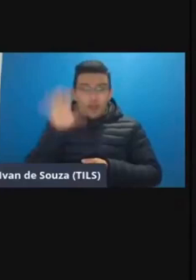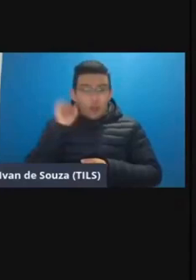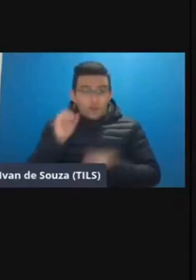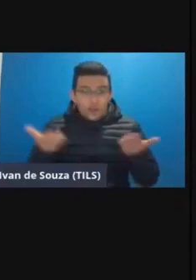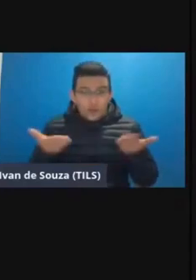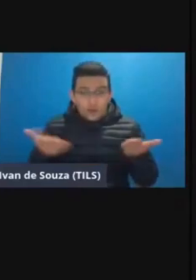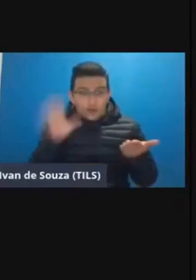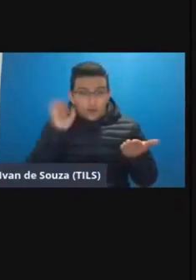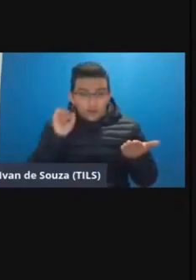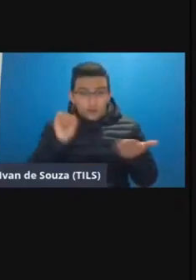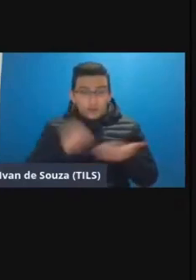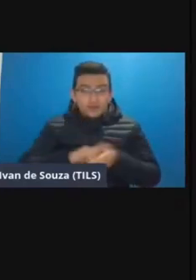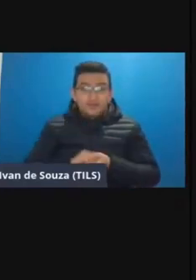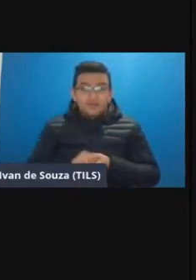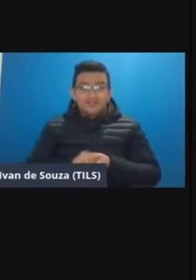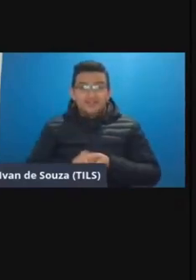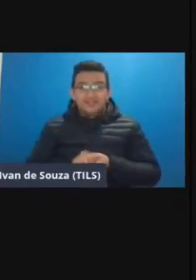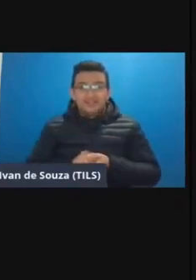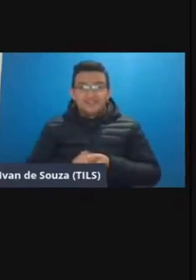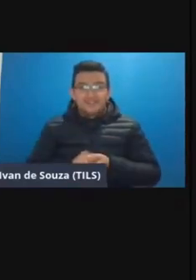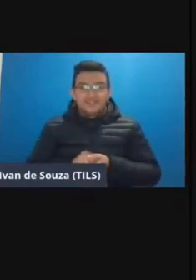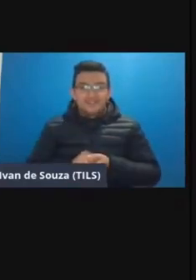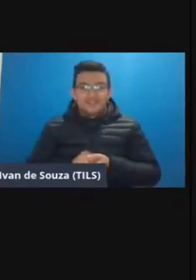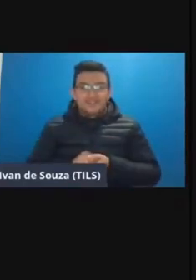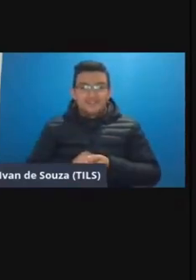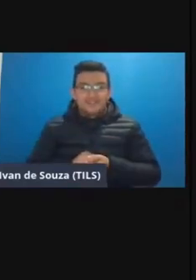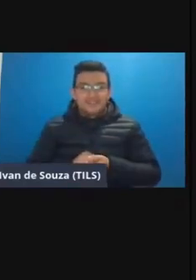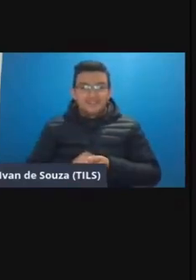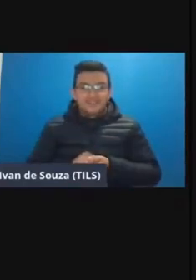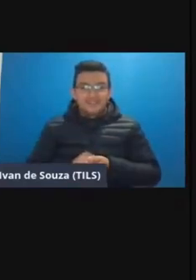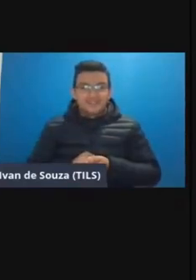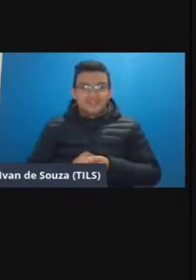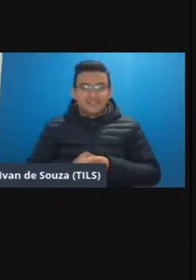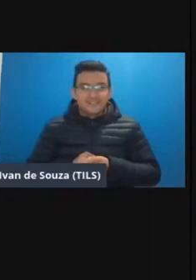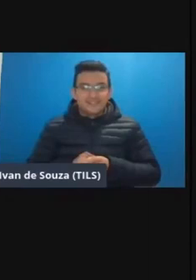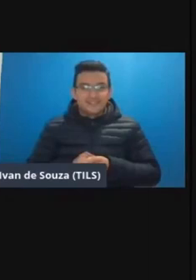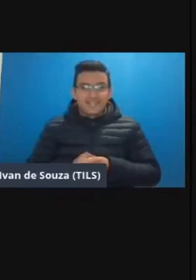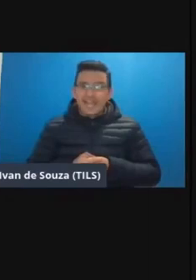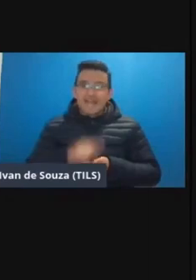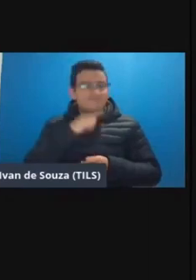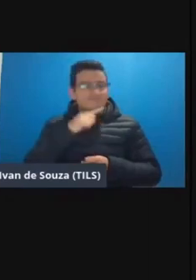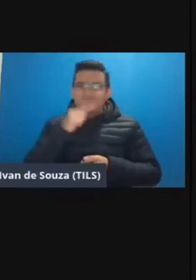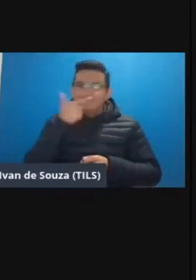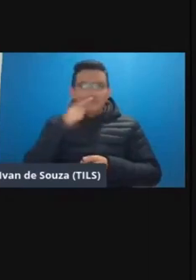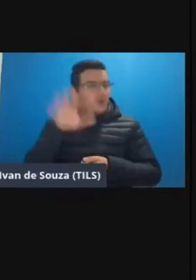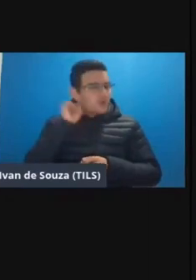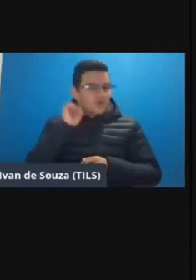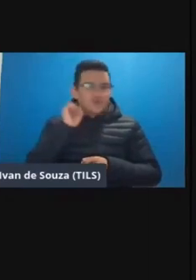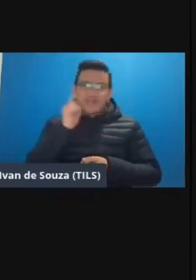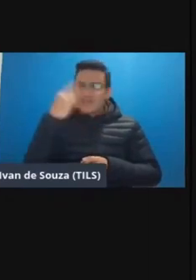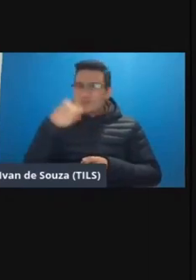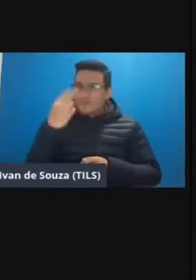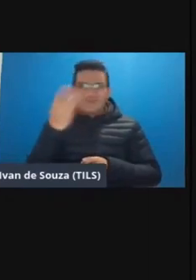ela não tá conseguindo nem me ouvir e nem